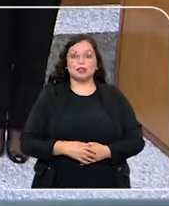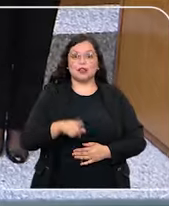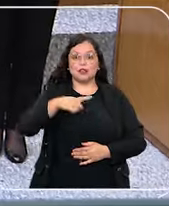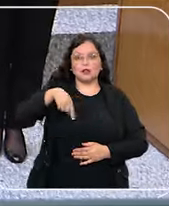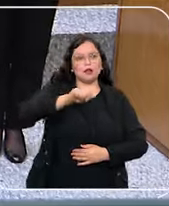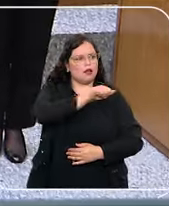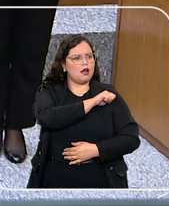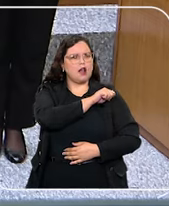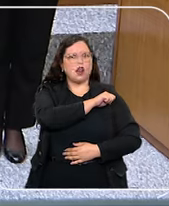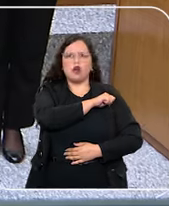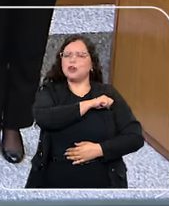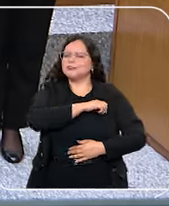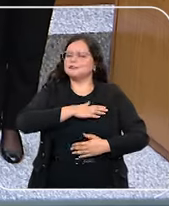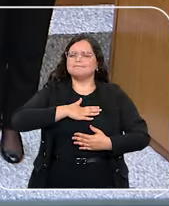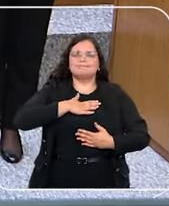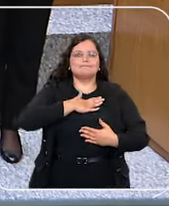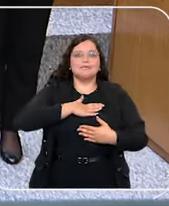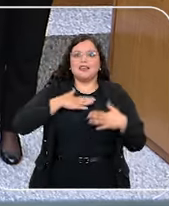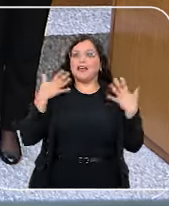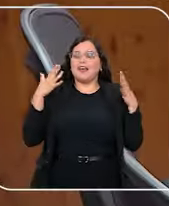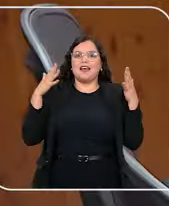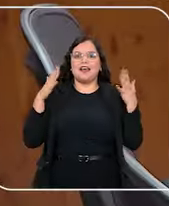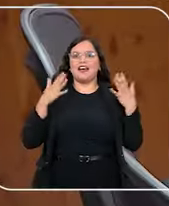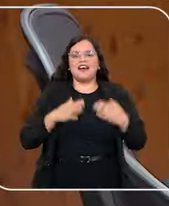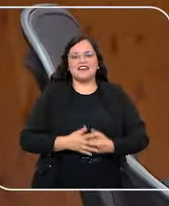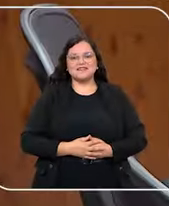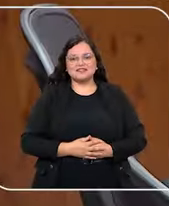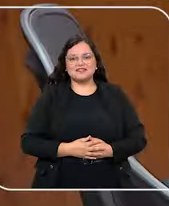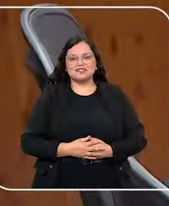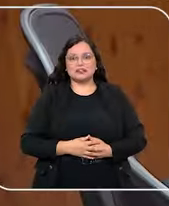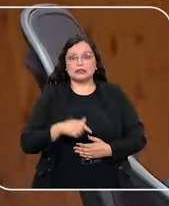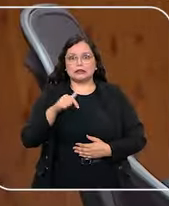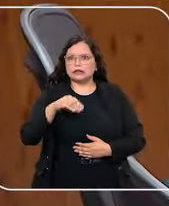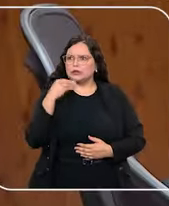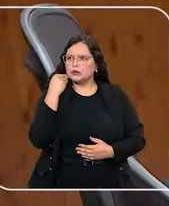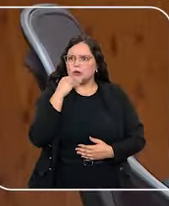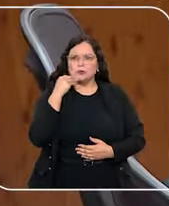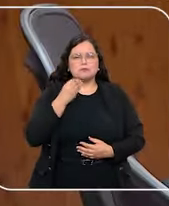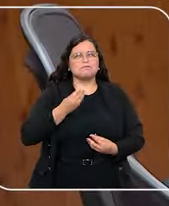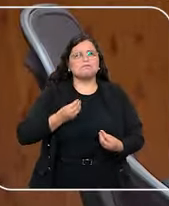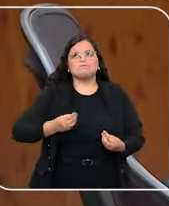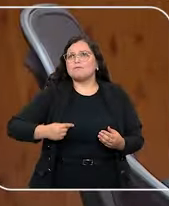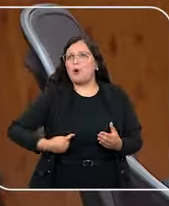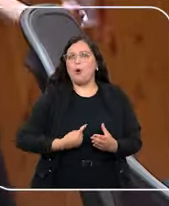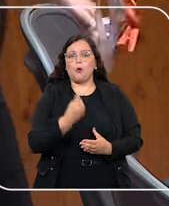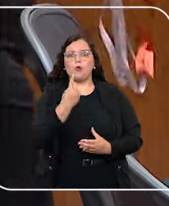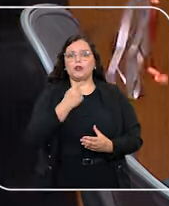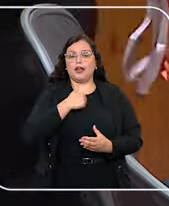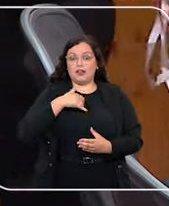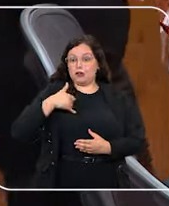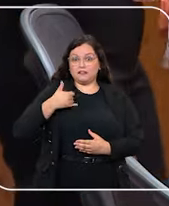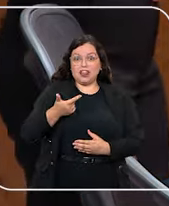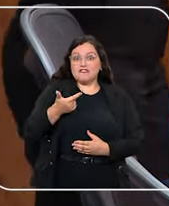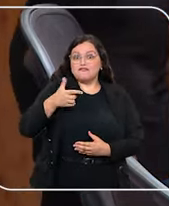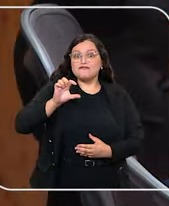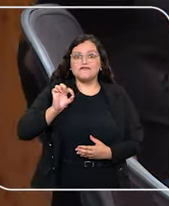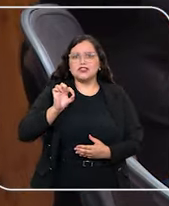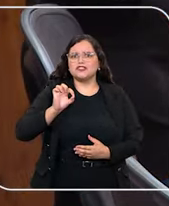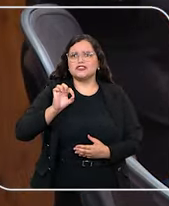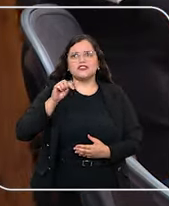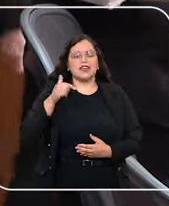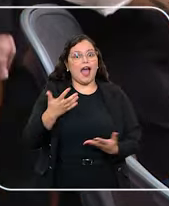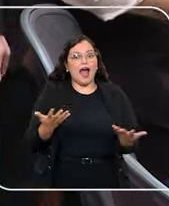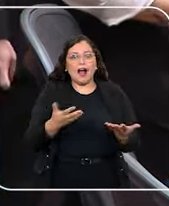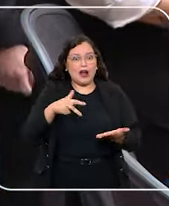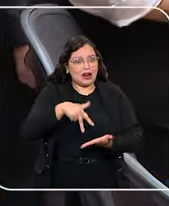Os estudantes comemoraram a oportunidade. É uma experiência única que eu nunca imaginei ter nessa idade, eu tenho 20 anos. E posso